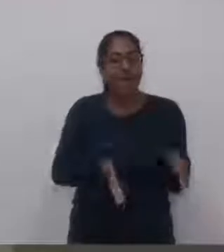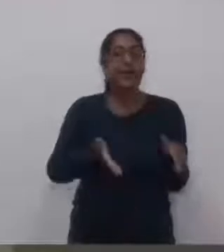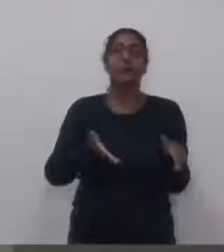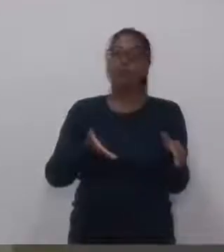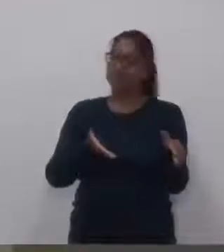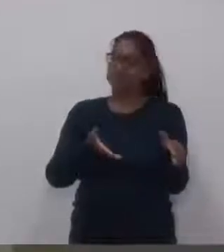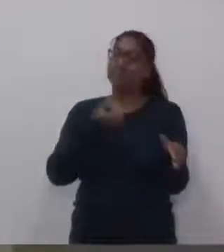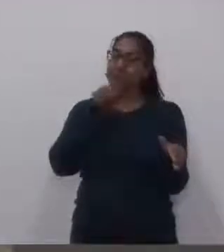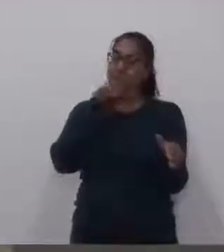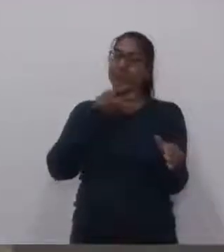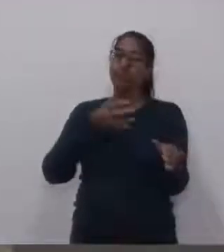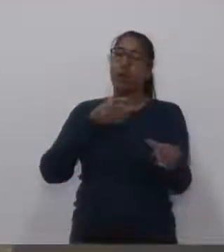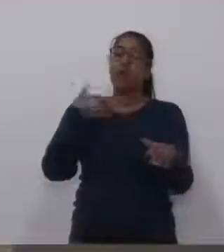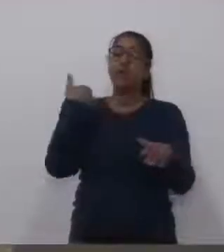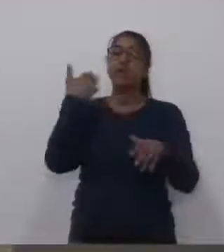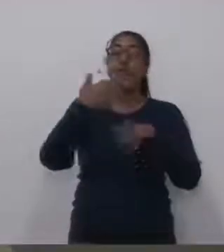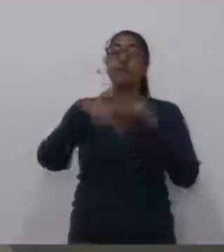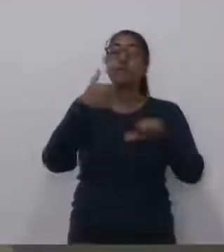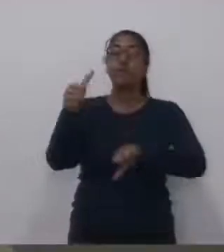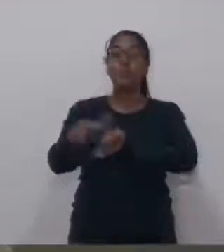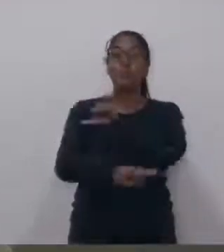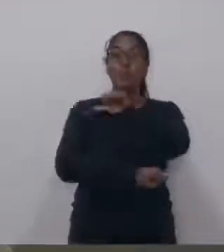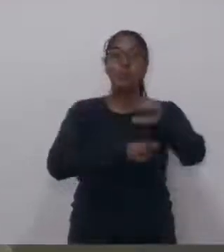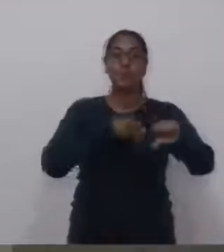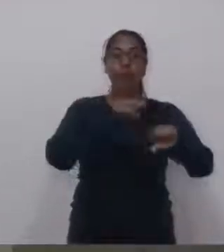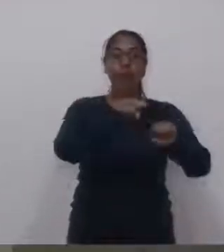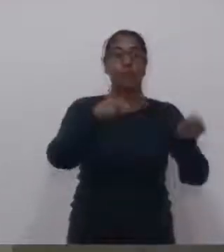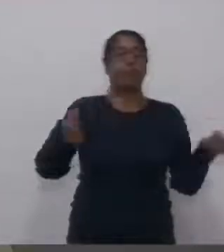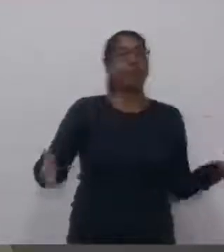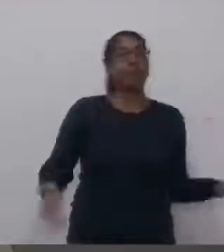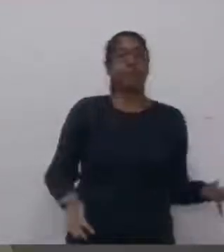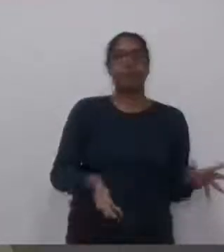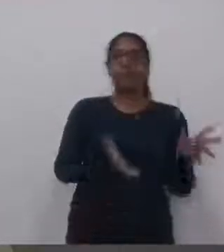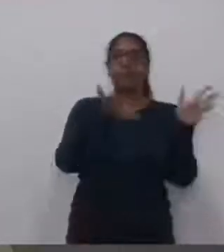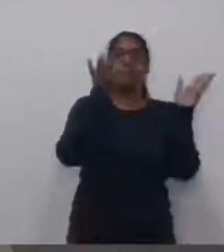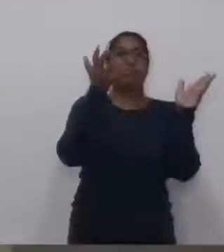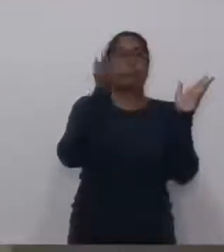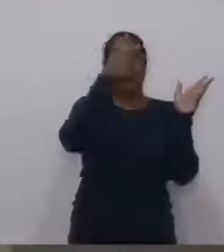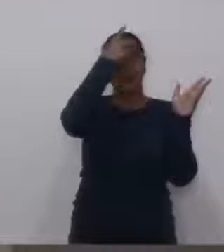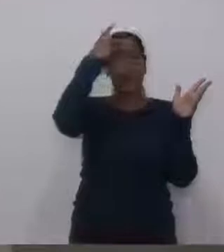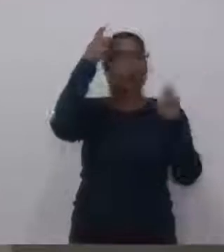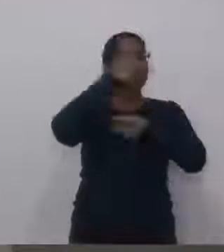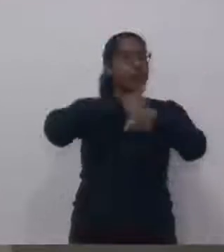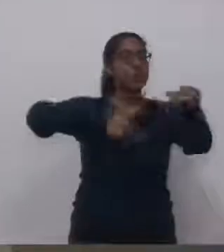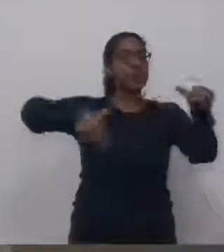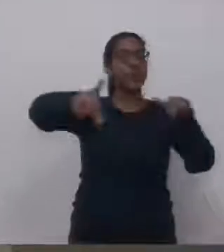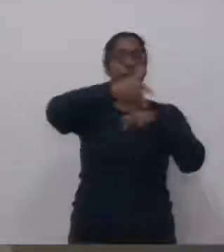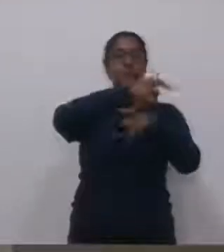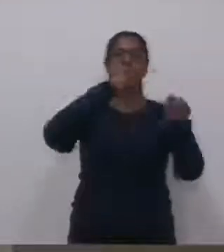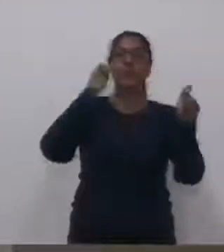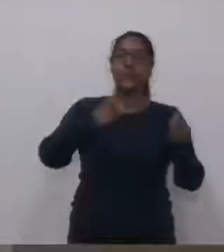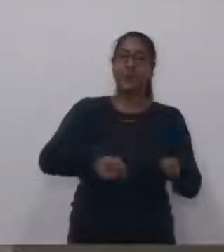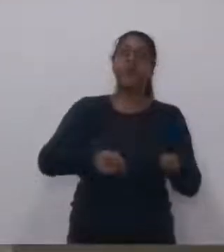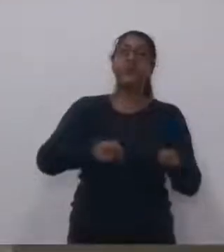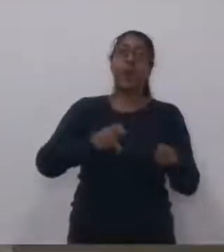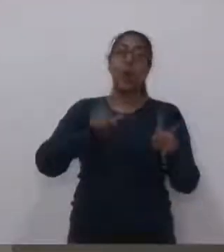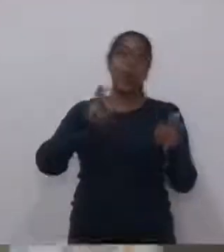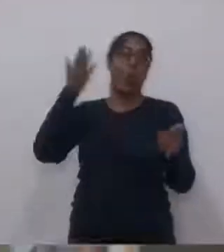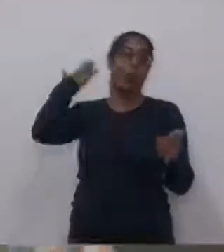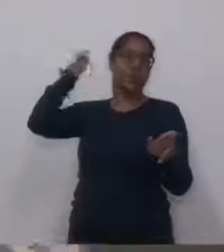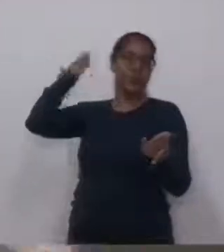volte a ter uma praça vibrante, sendo muito frequentada, como já foi ali no passado. Então, a gente